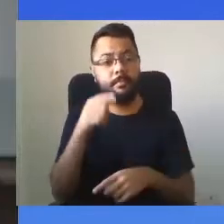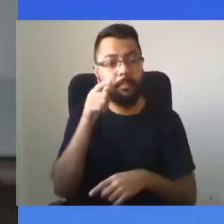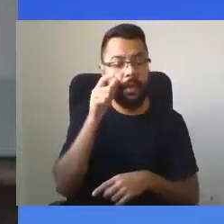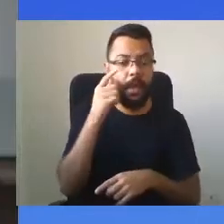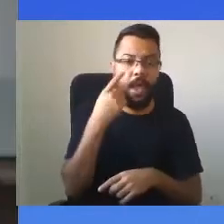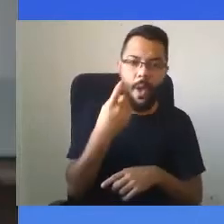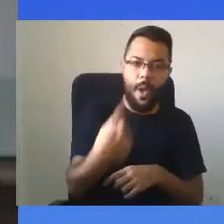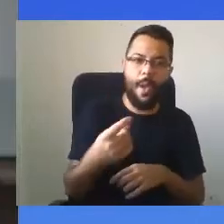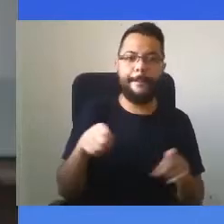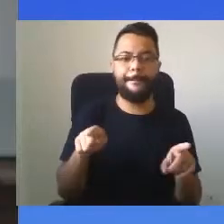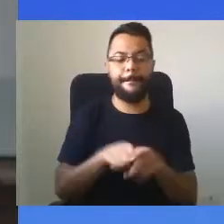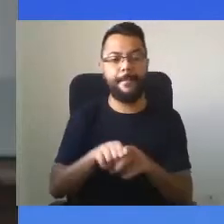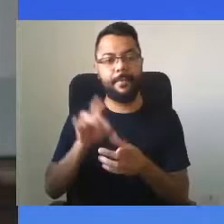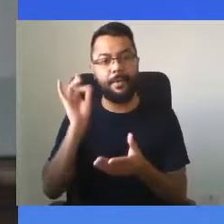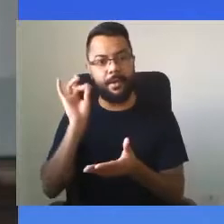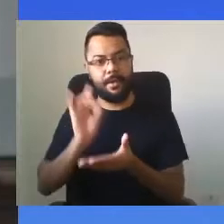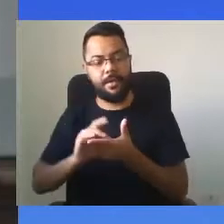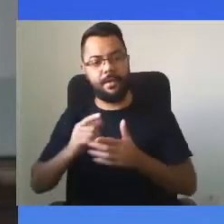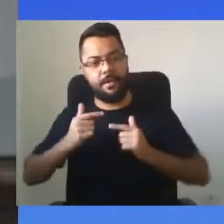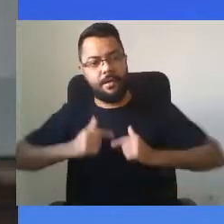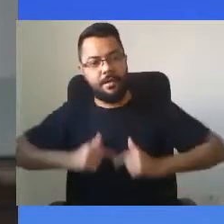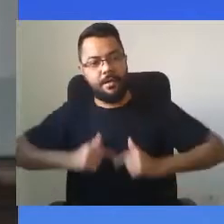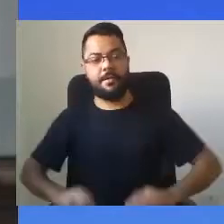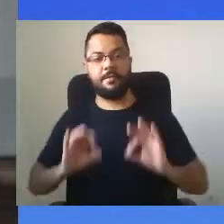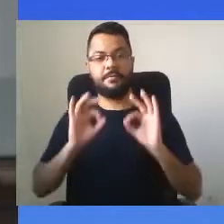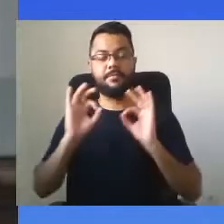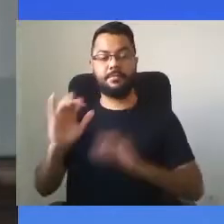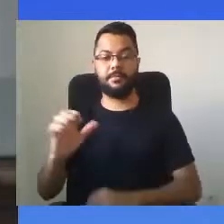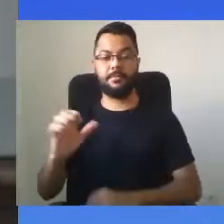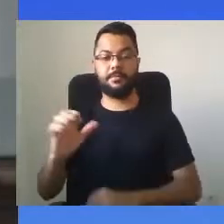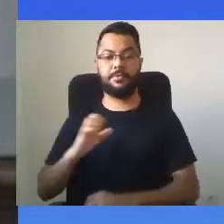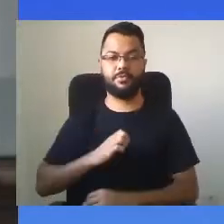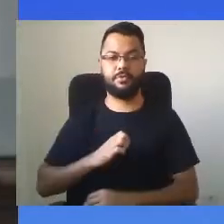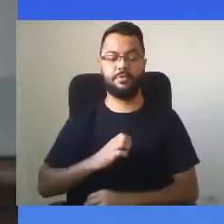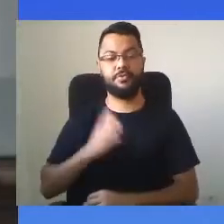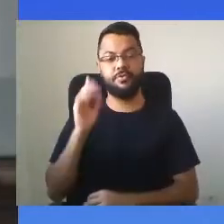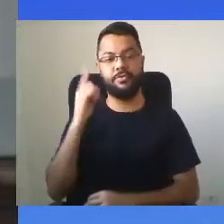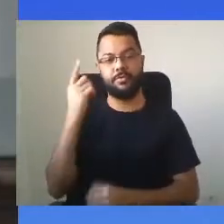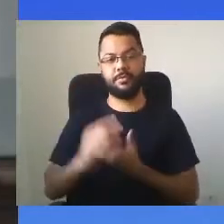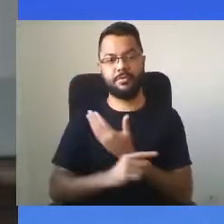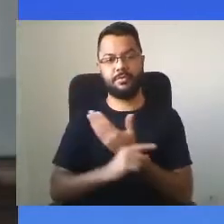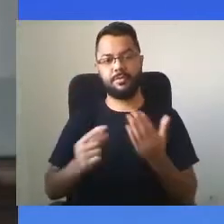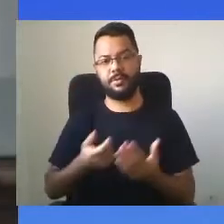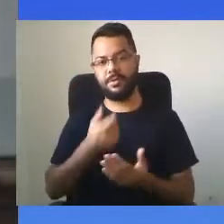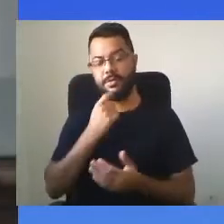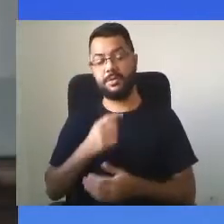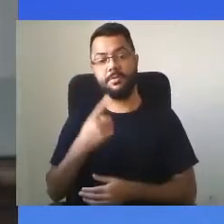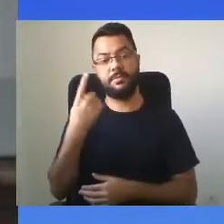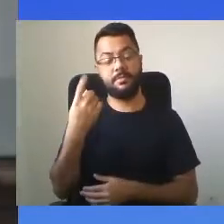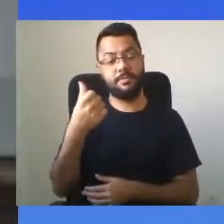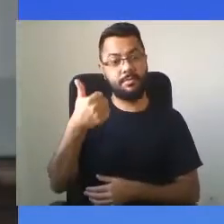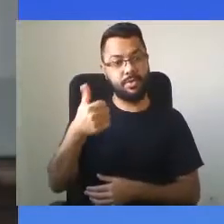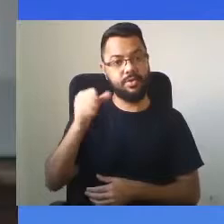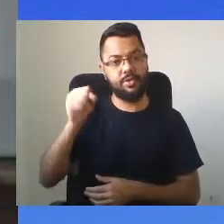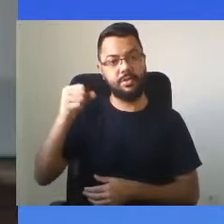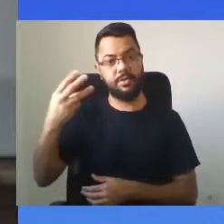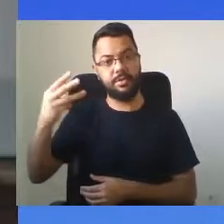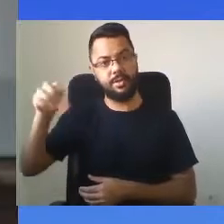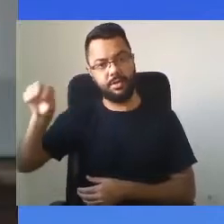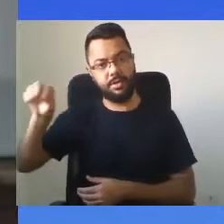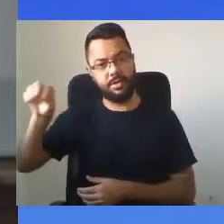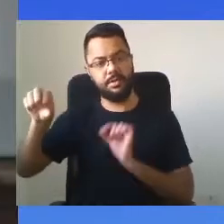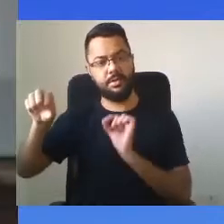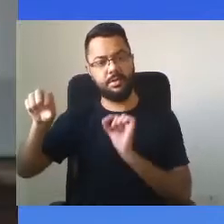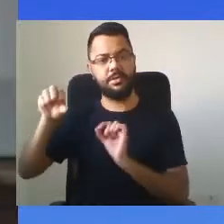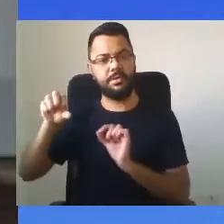honestidade e da ética. Como escreveu um autor inglês em 1839, em